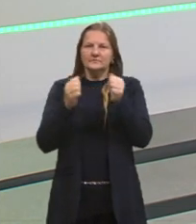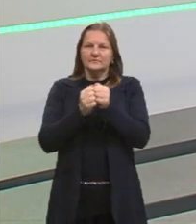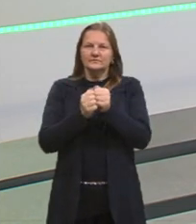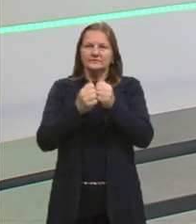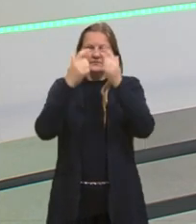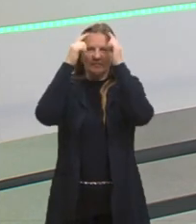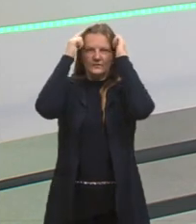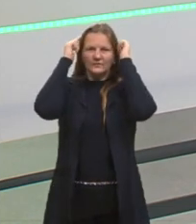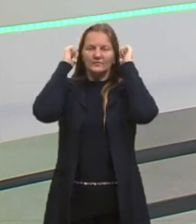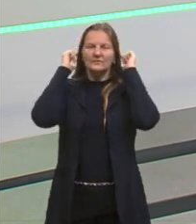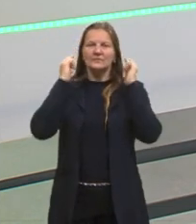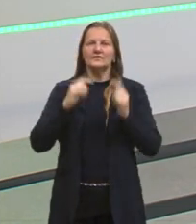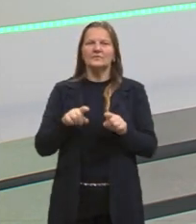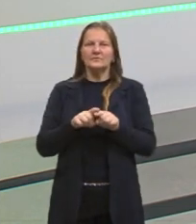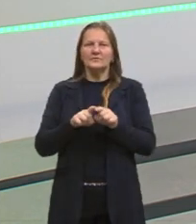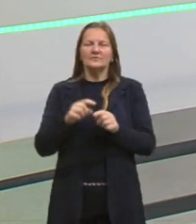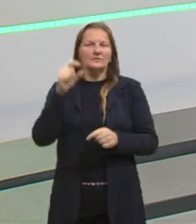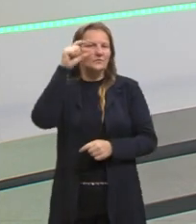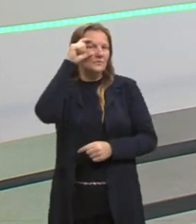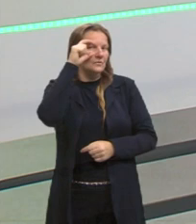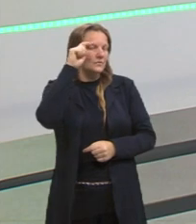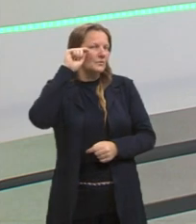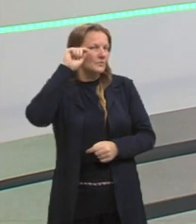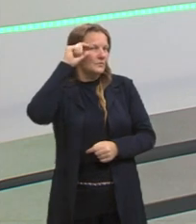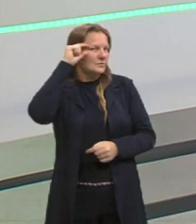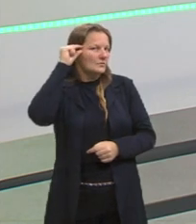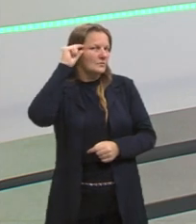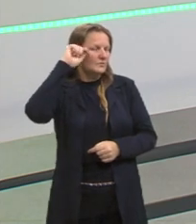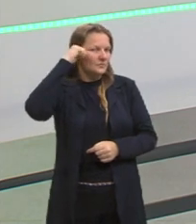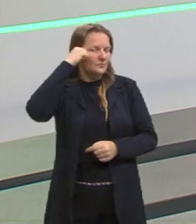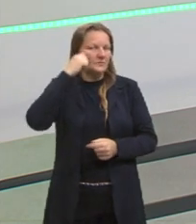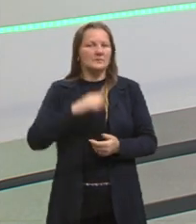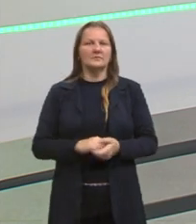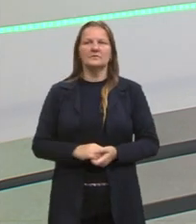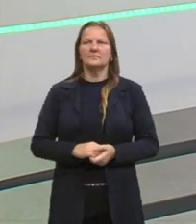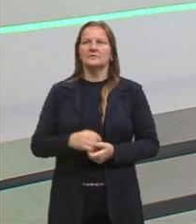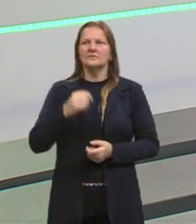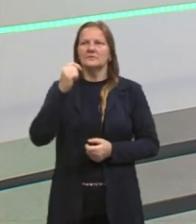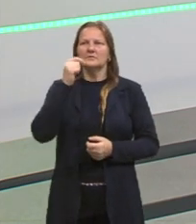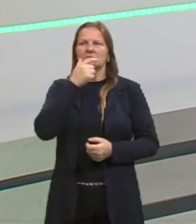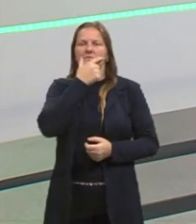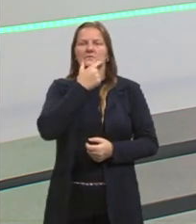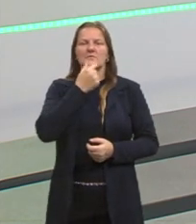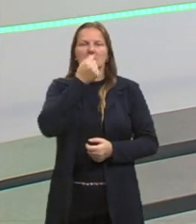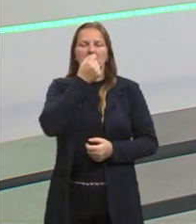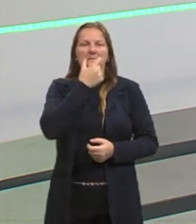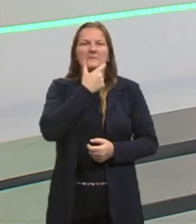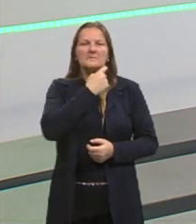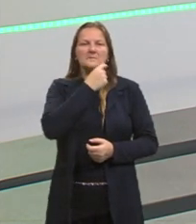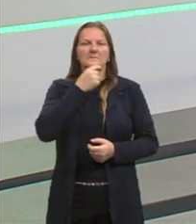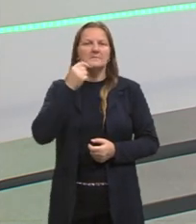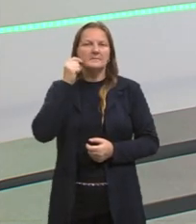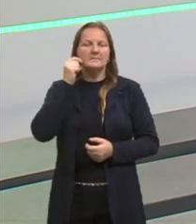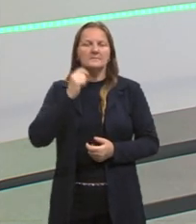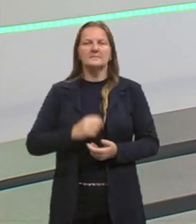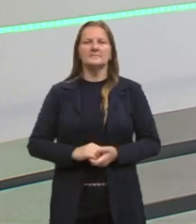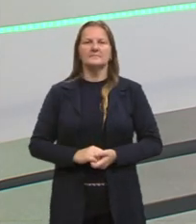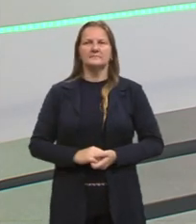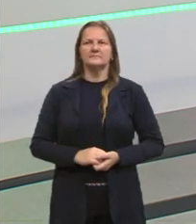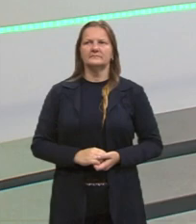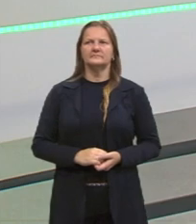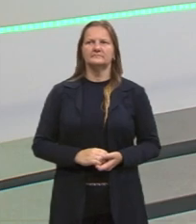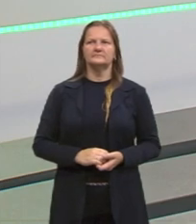como adereço deles, eu tenho óculos de hastes largas, cabelo curto, barba também curta, tá pessoal? Então esse que eu